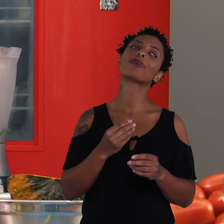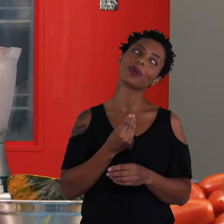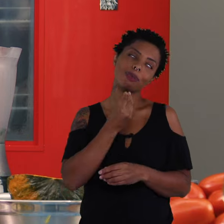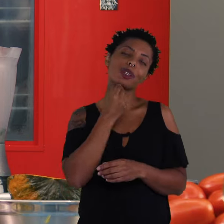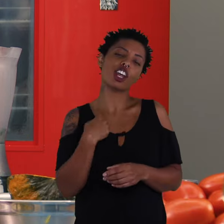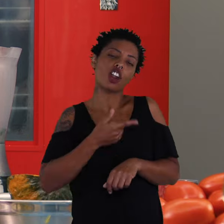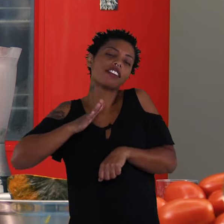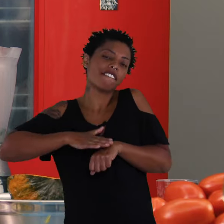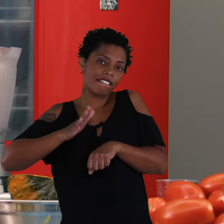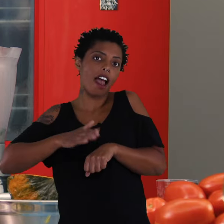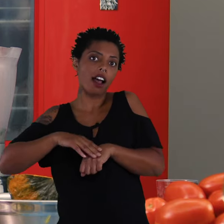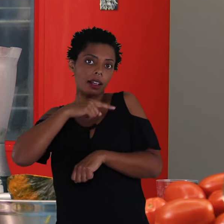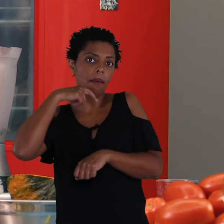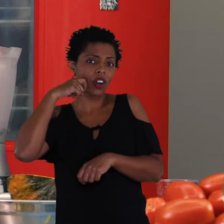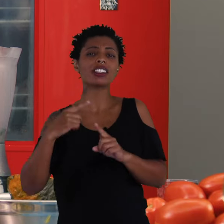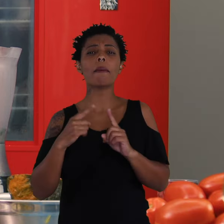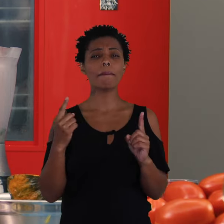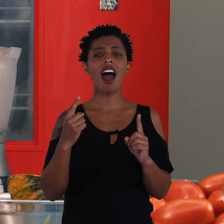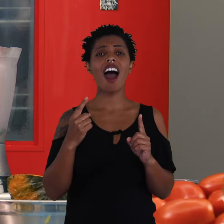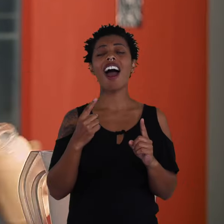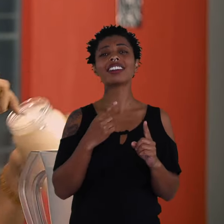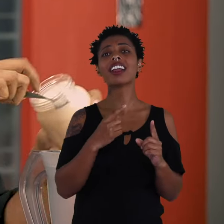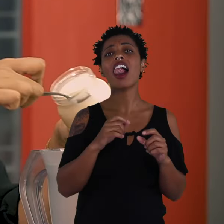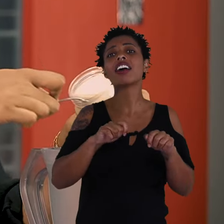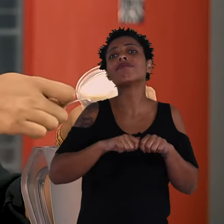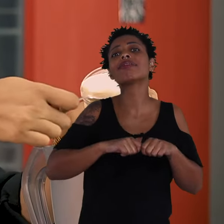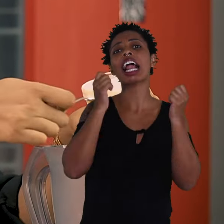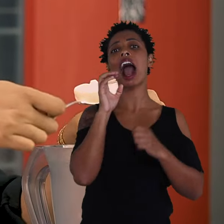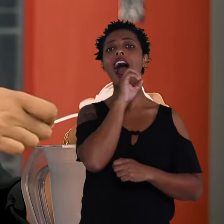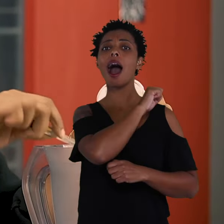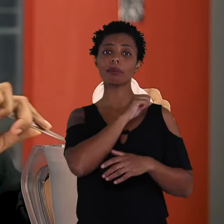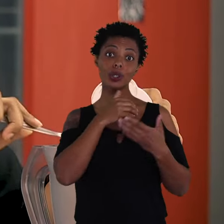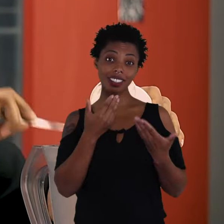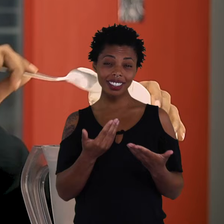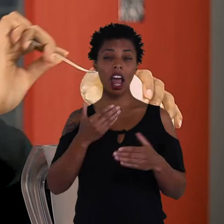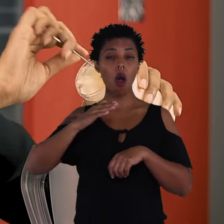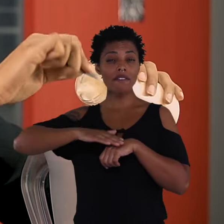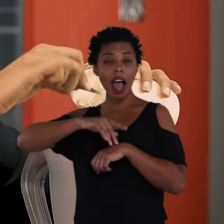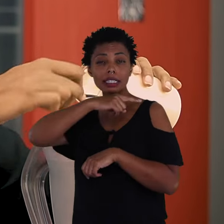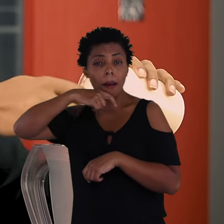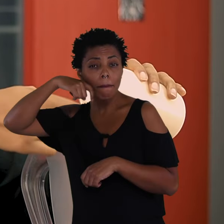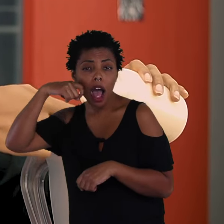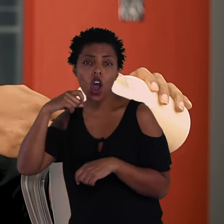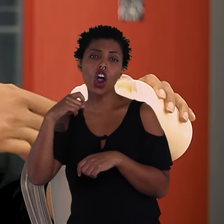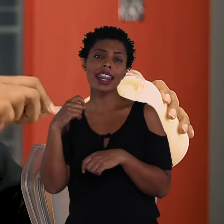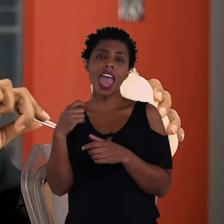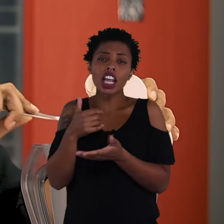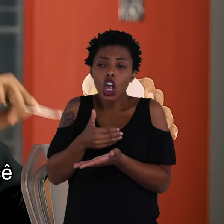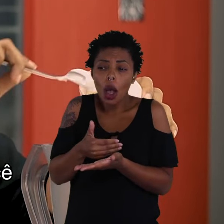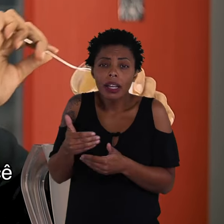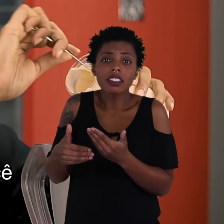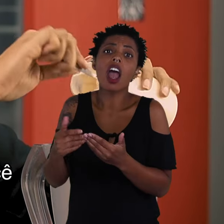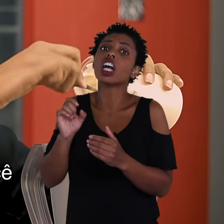Maionese convencional. O ideal seria a gente fazer maionese, mas ela é super perecível, né? Então fazer uma maionese do